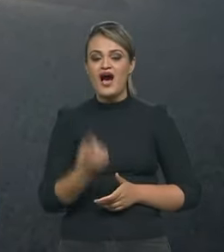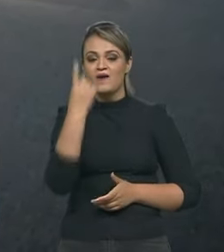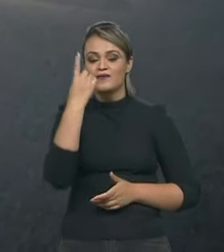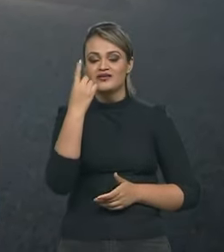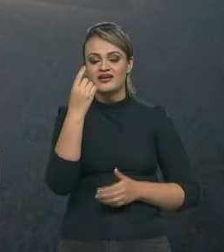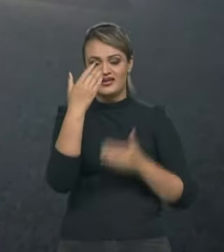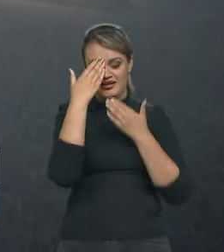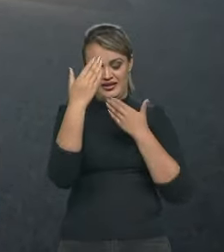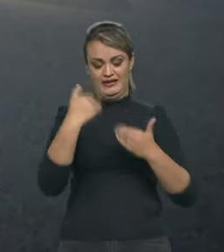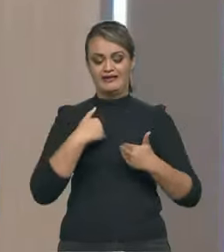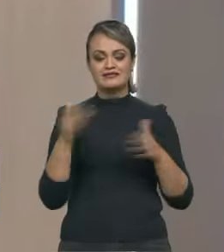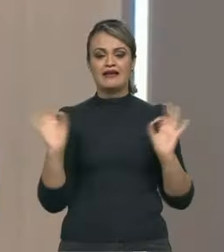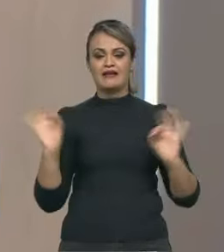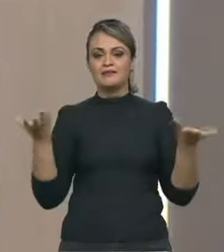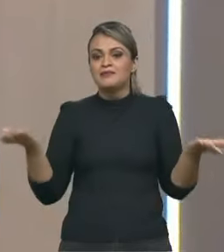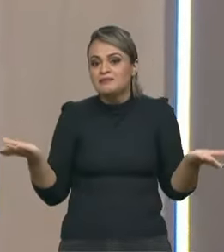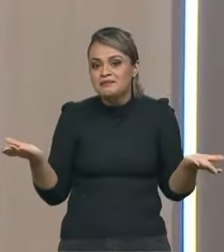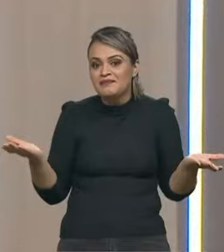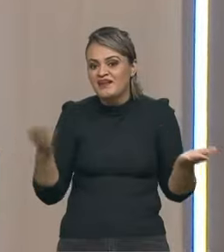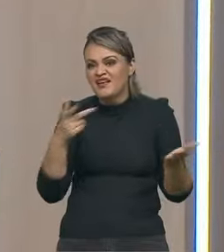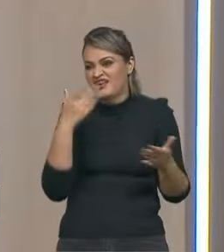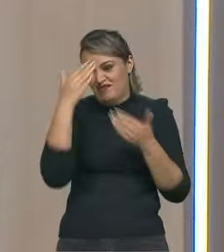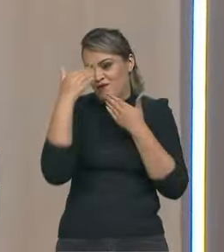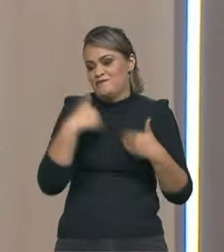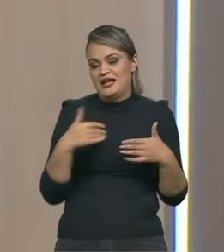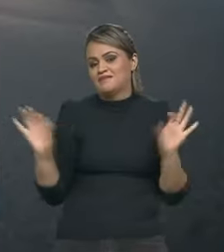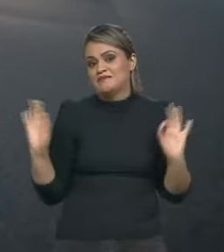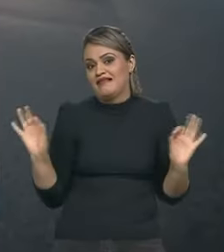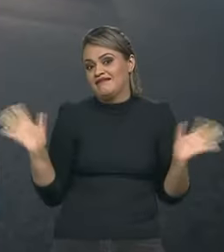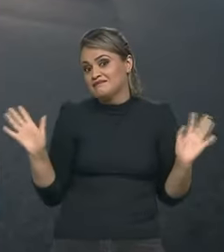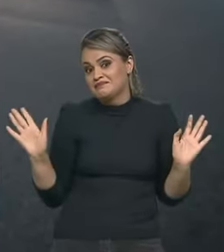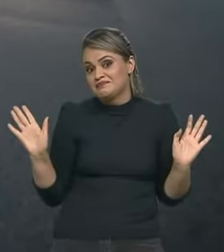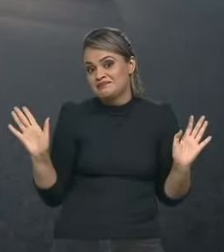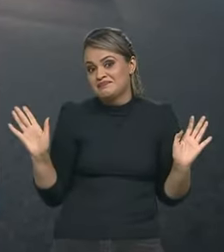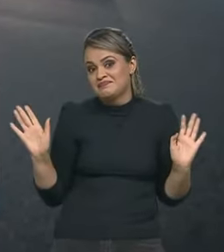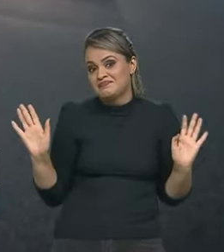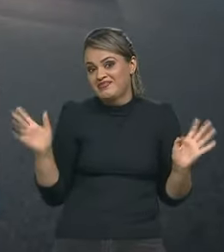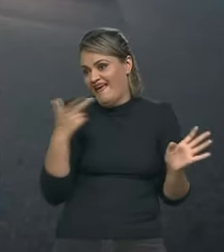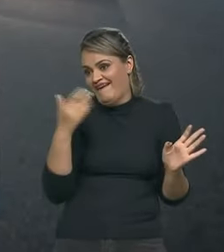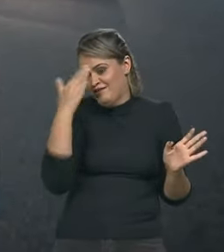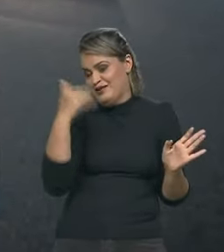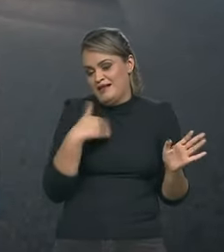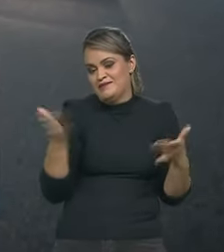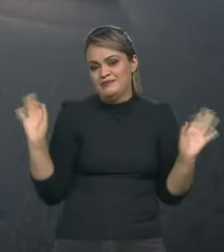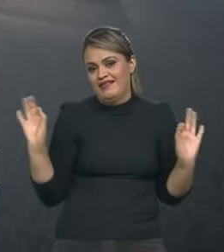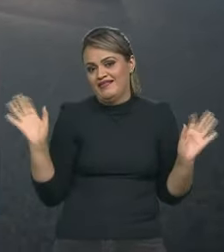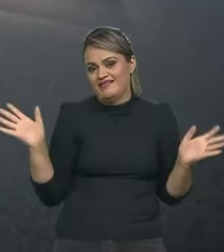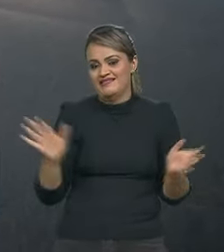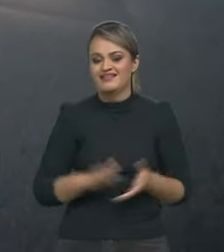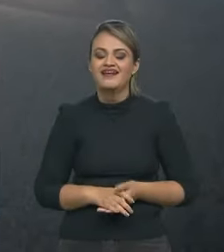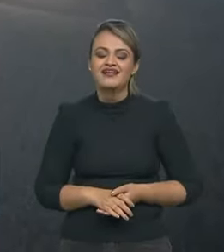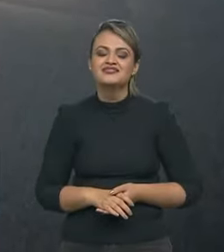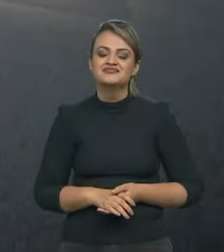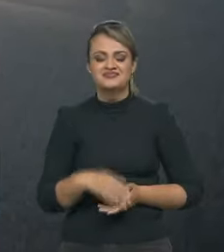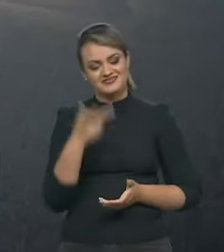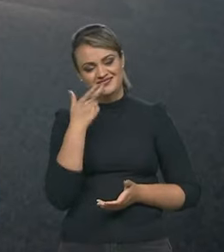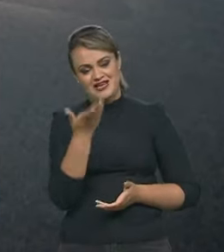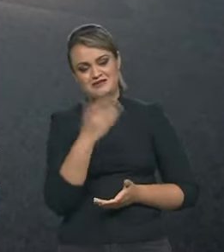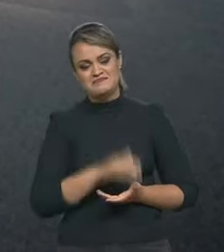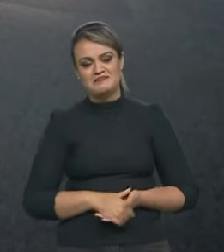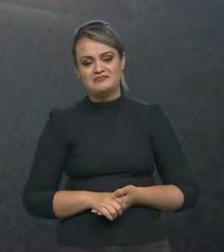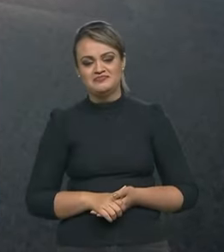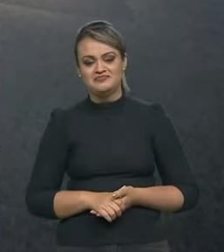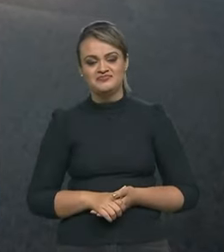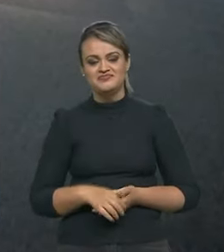ganhou agradecimento fui eu mas tudo bem fica tranquilo eu sou uma companheira maravilhosa Nelson por favor suas considerações